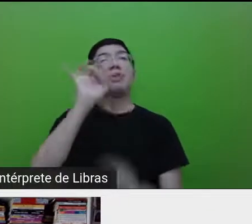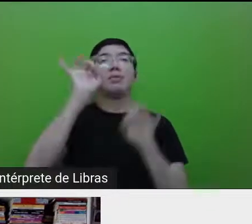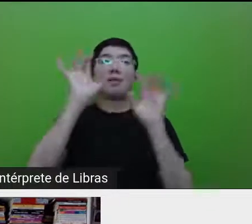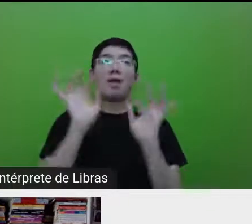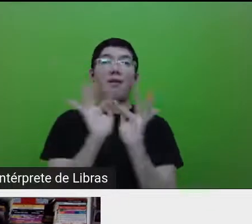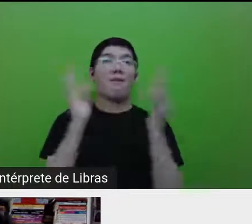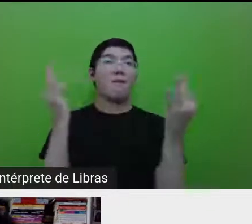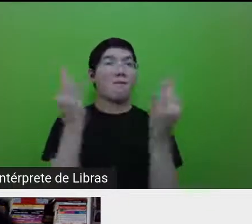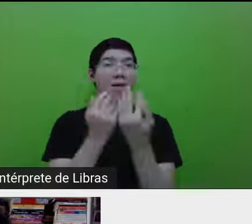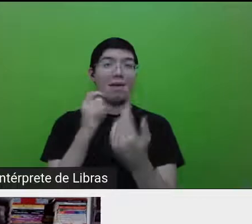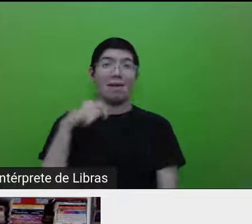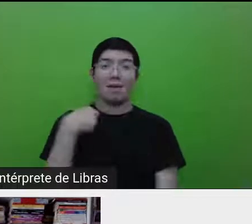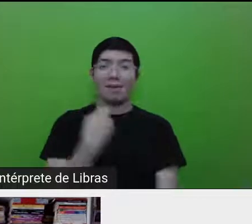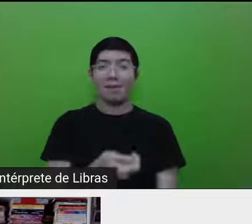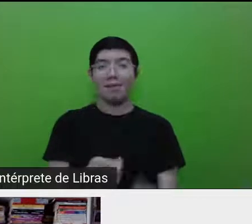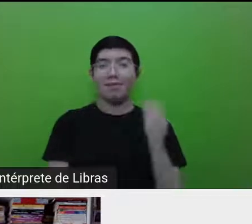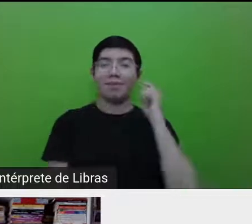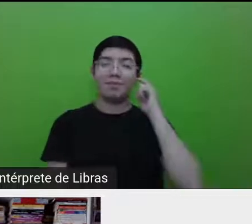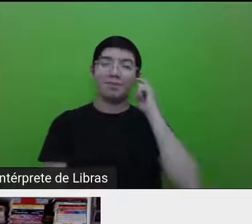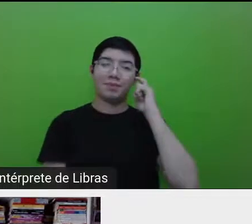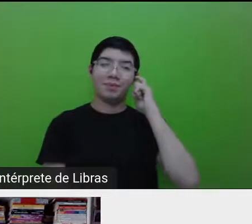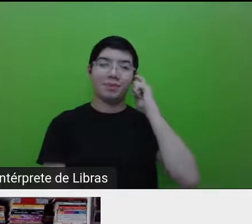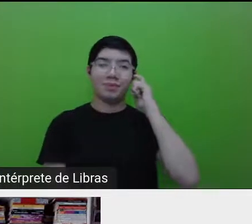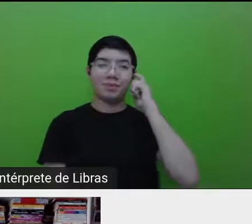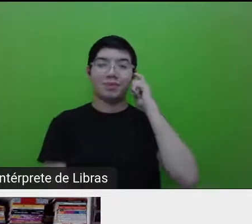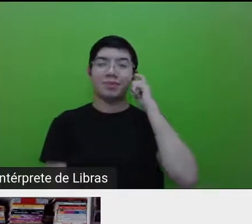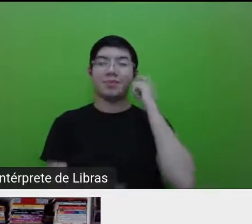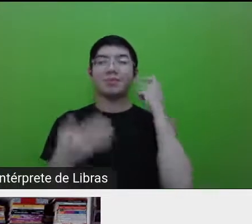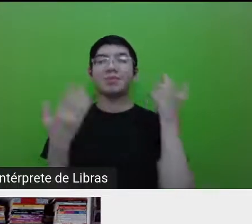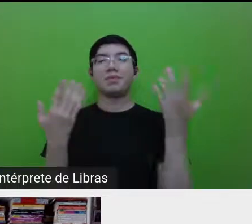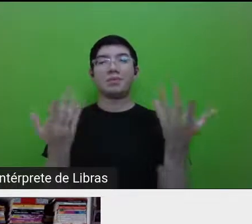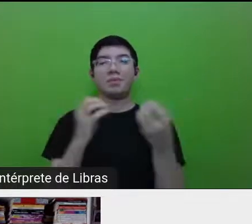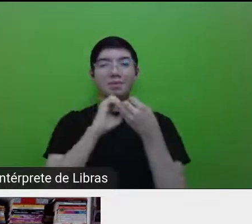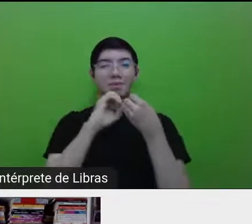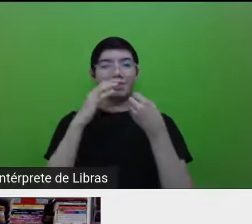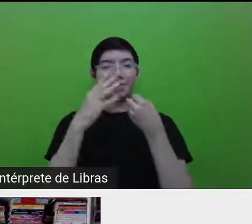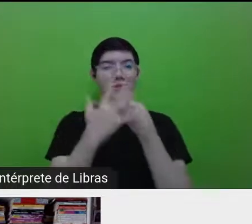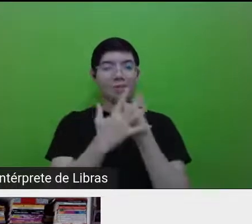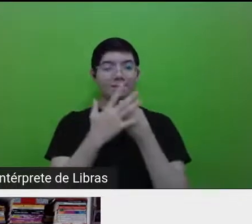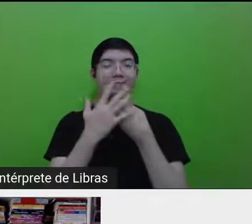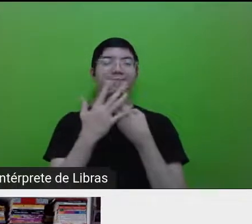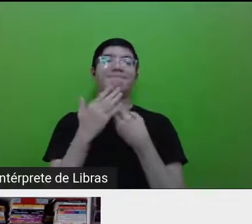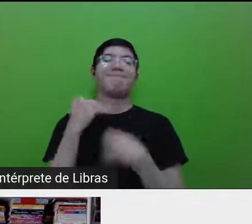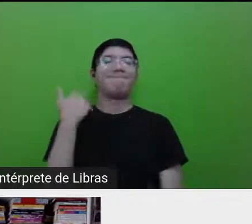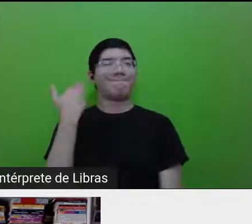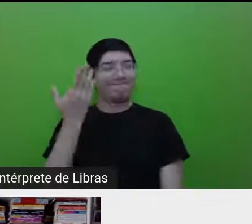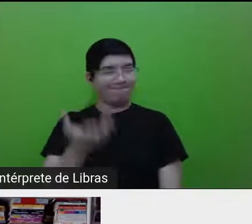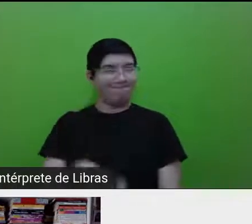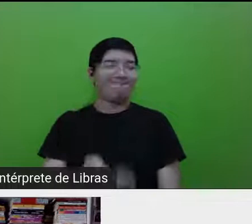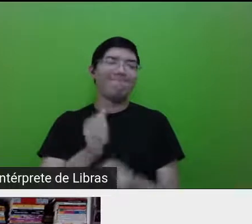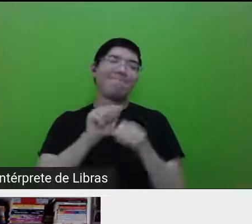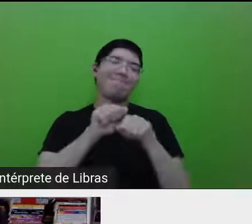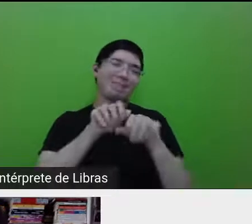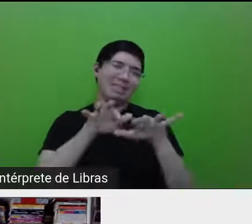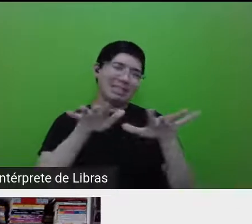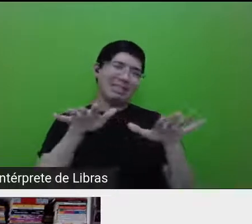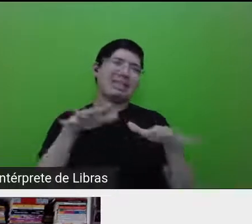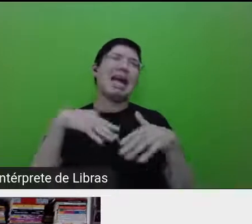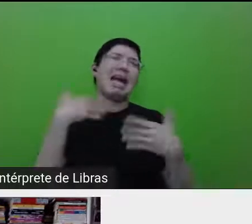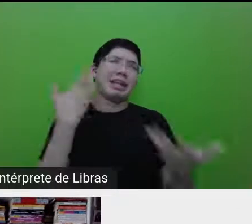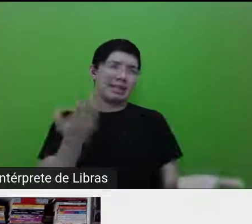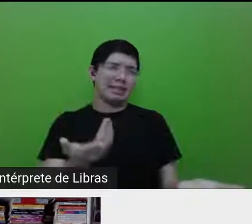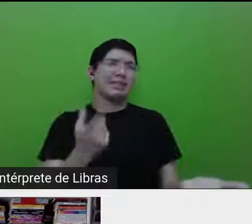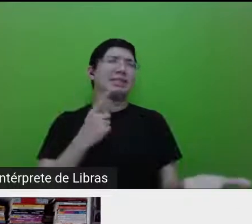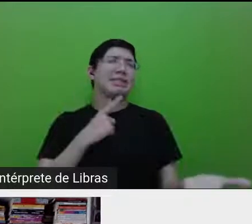A gente, a pandemia não passou, né? E tem todo um contingente de crianças que ficaram órfãos, de mães, de